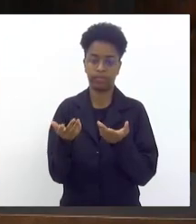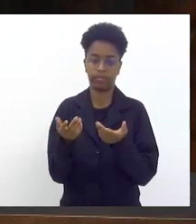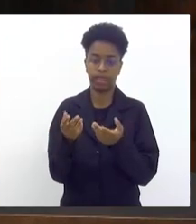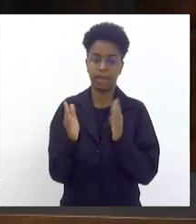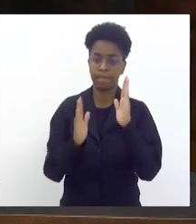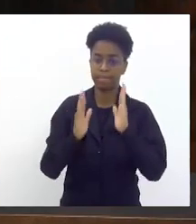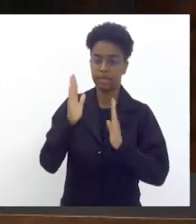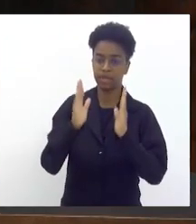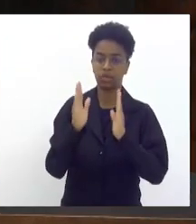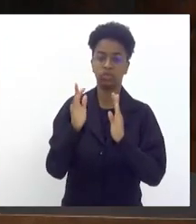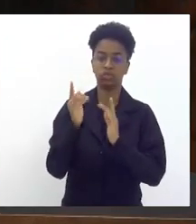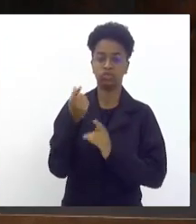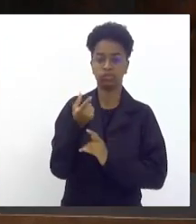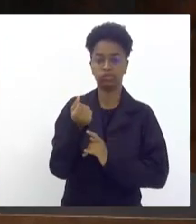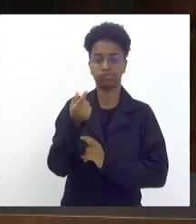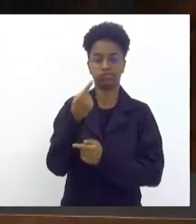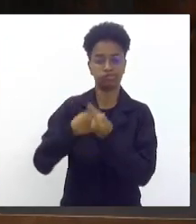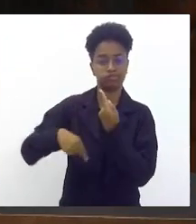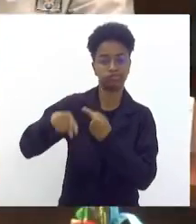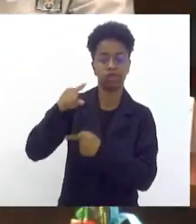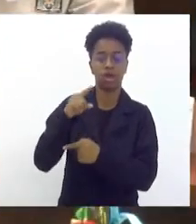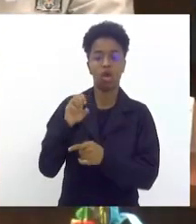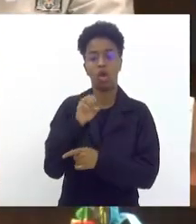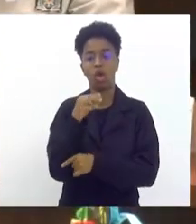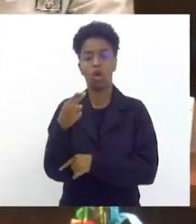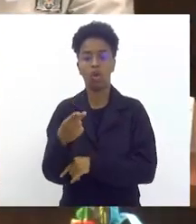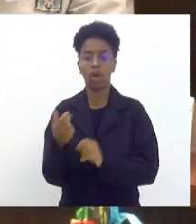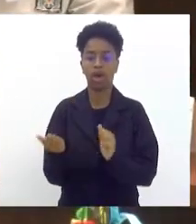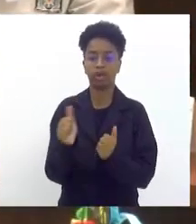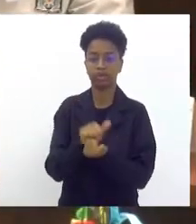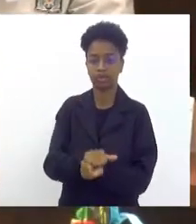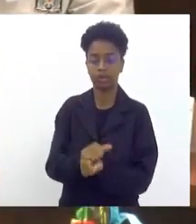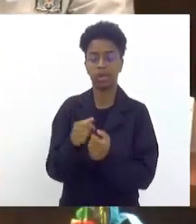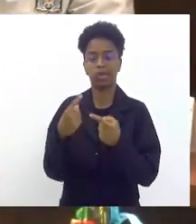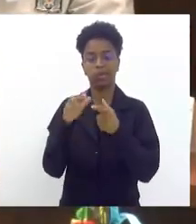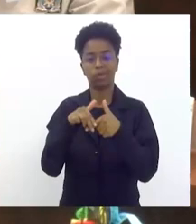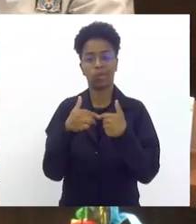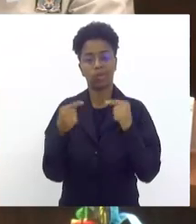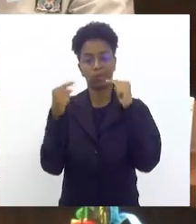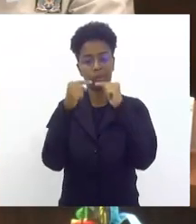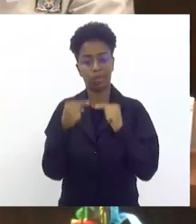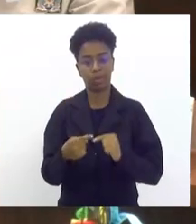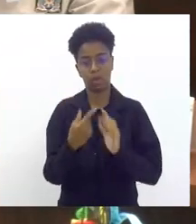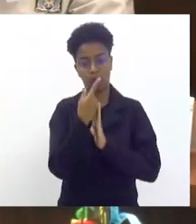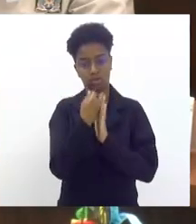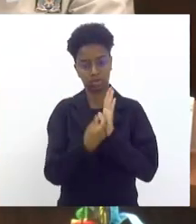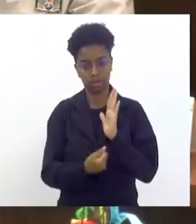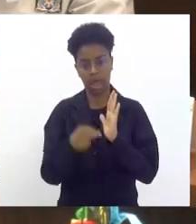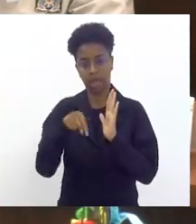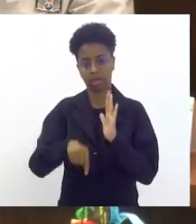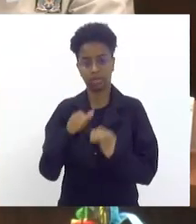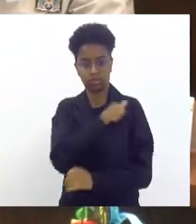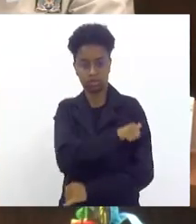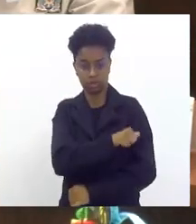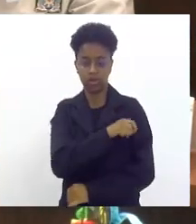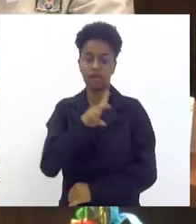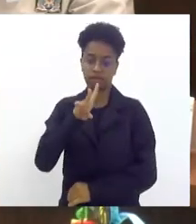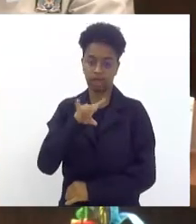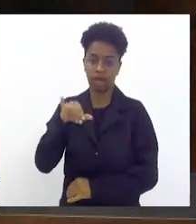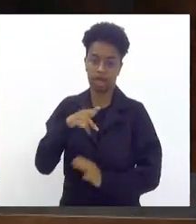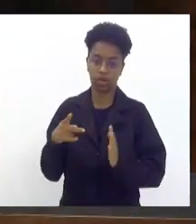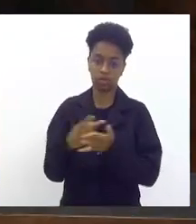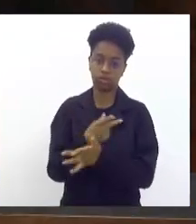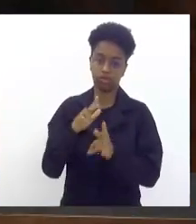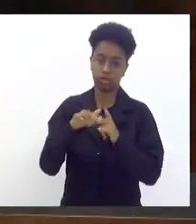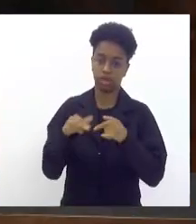recuperação ou alguma adequação no que diz respeito à questão orçamentária no Rio de Janeiro, isso será feito por via das emendas